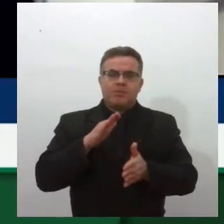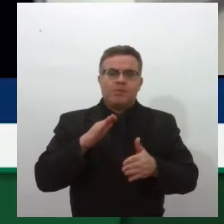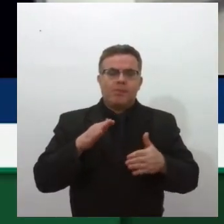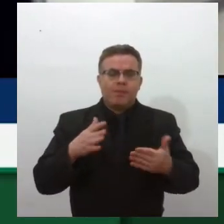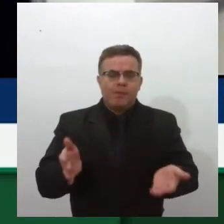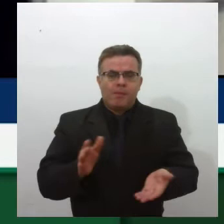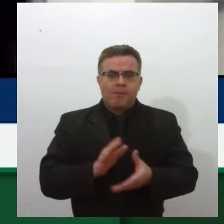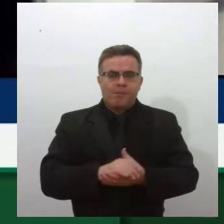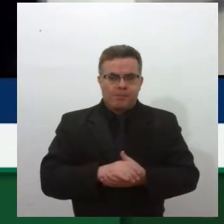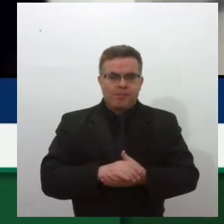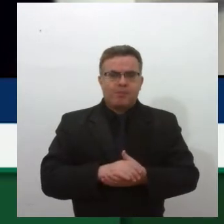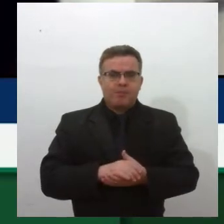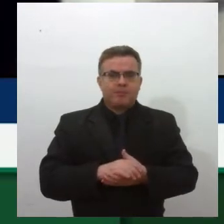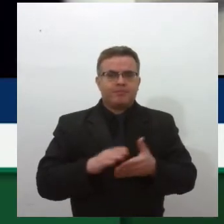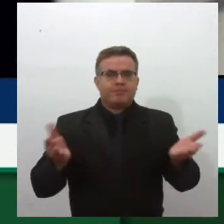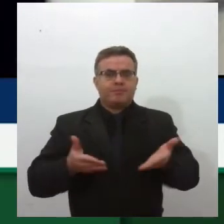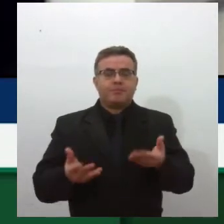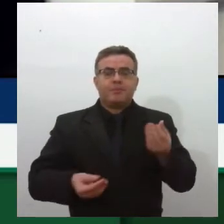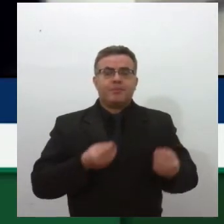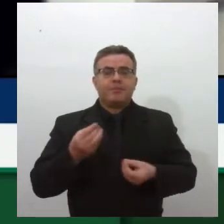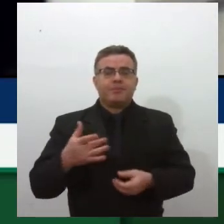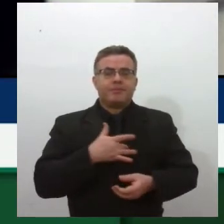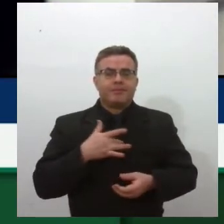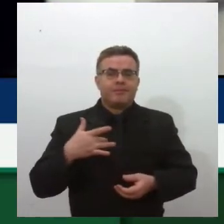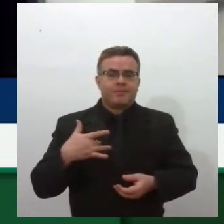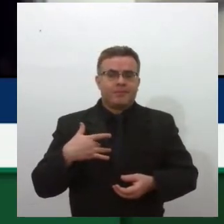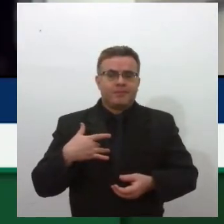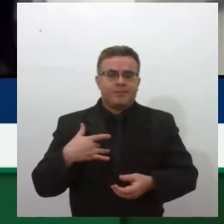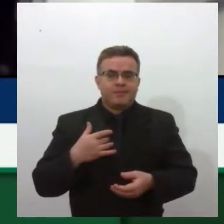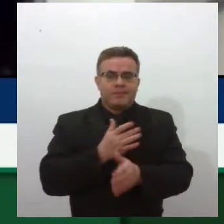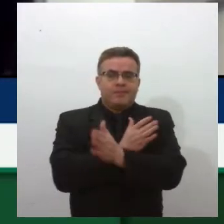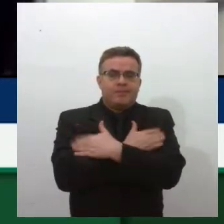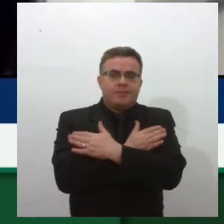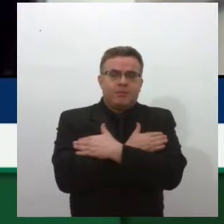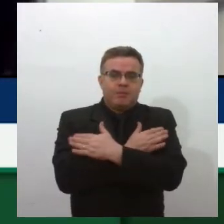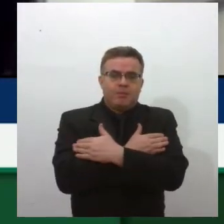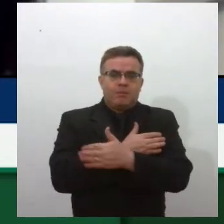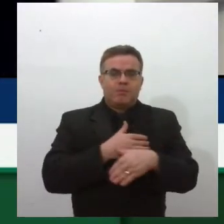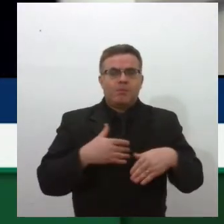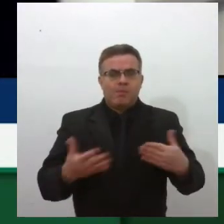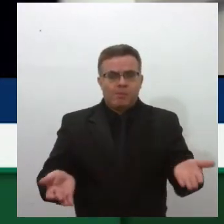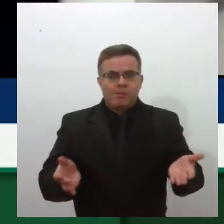embora. E agora a minha situação é, estou desempregada, né?